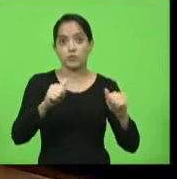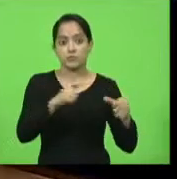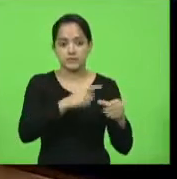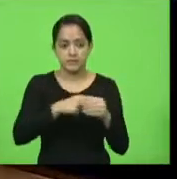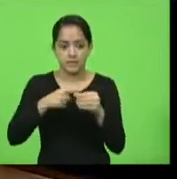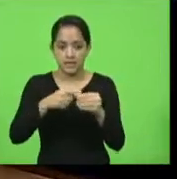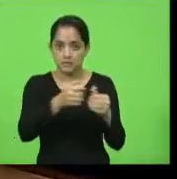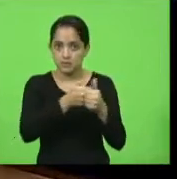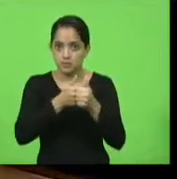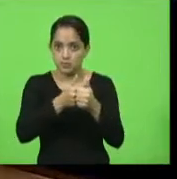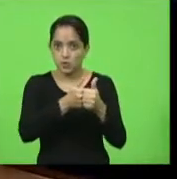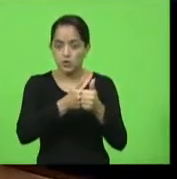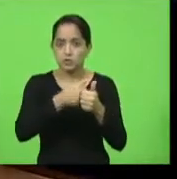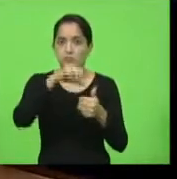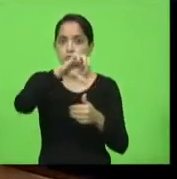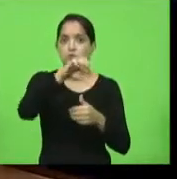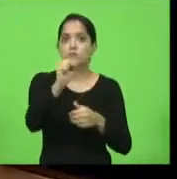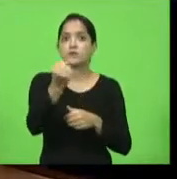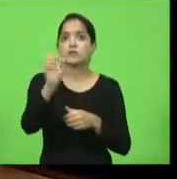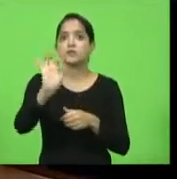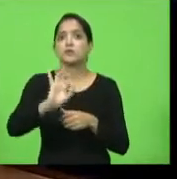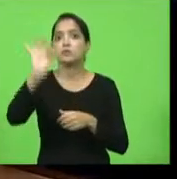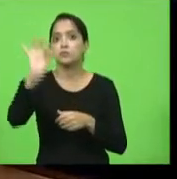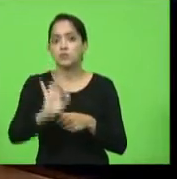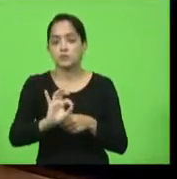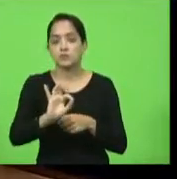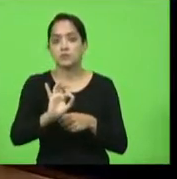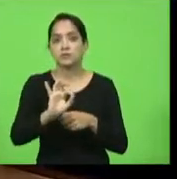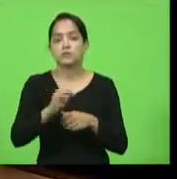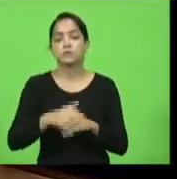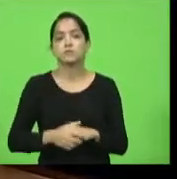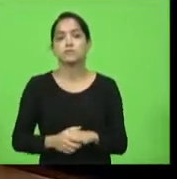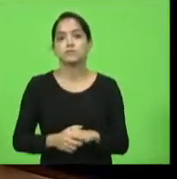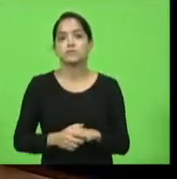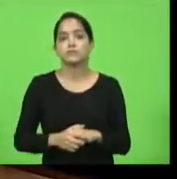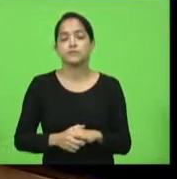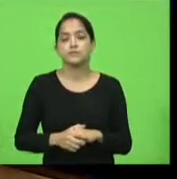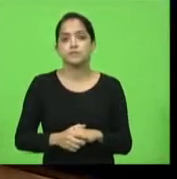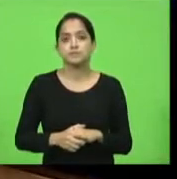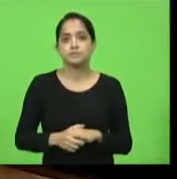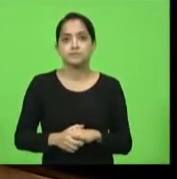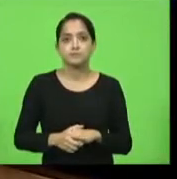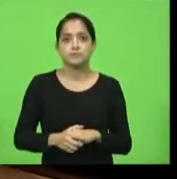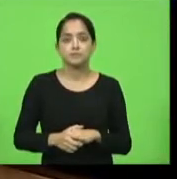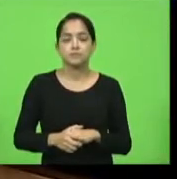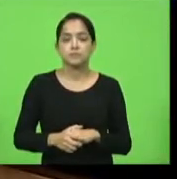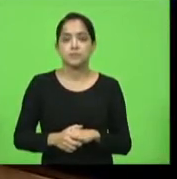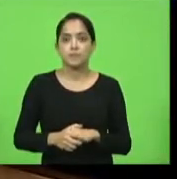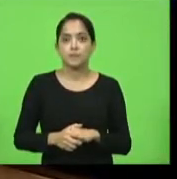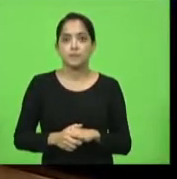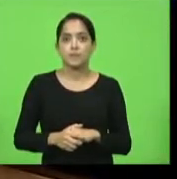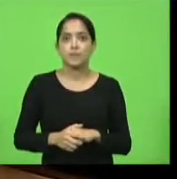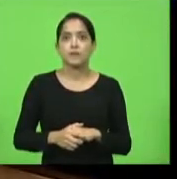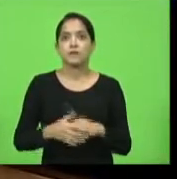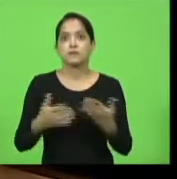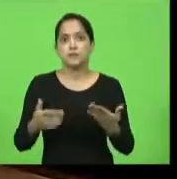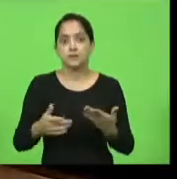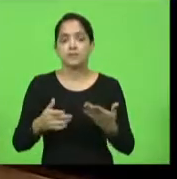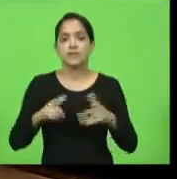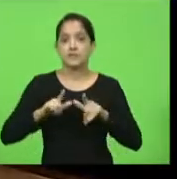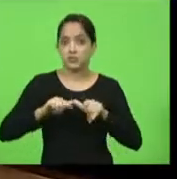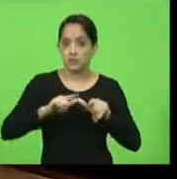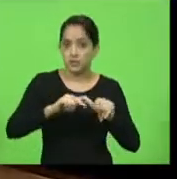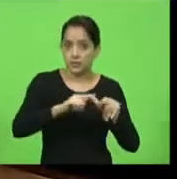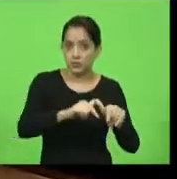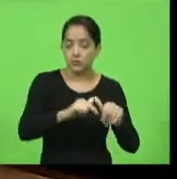98%, segundo o último levantamento dos leitos de UTI, totalmente ocupados, a região de Laguna, que engloba aqui